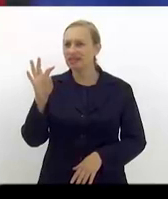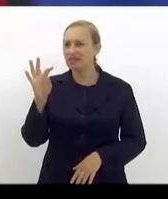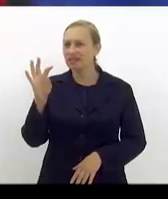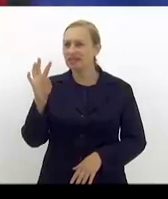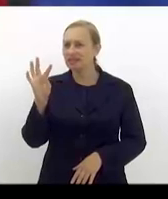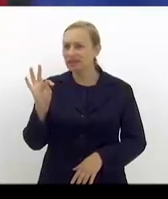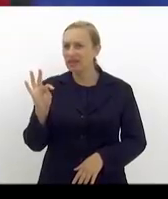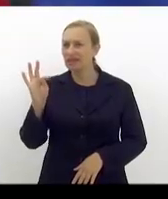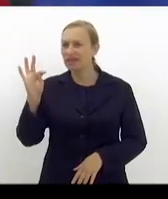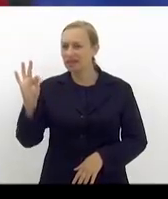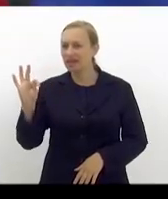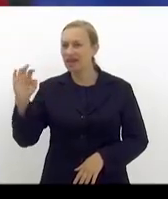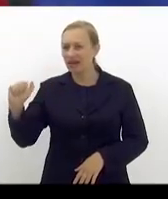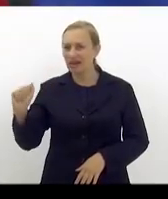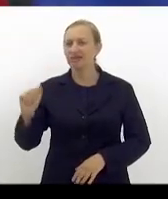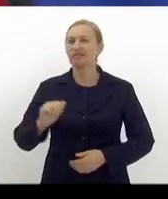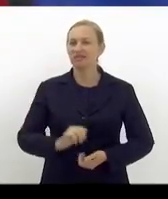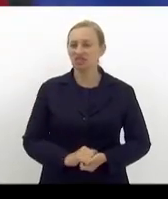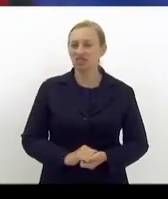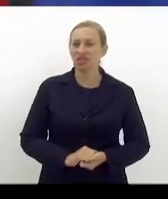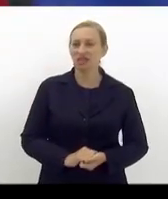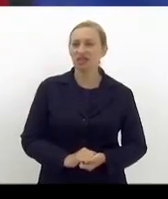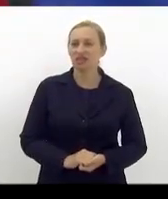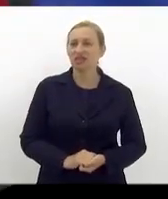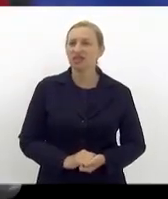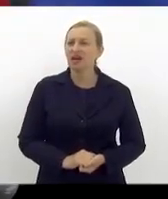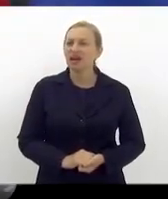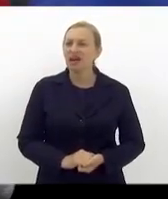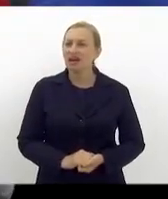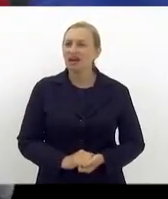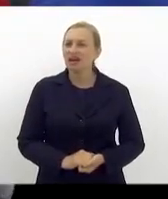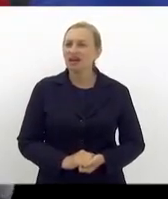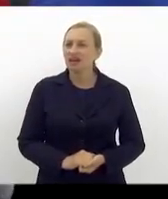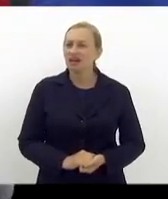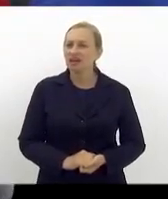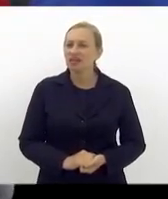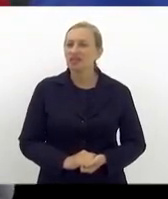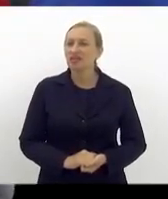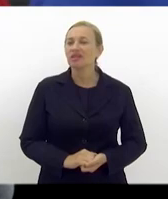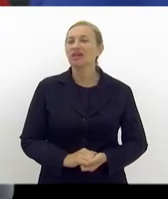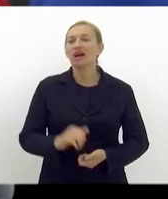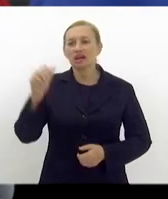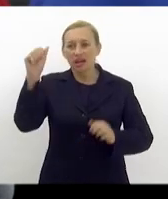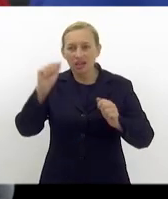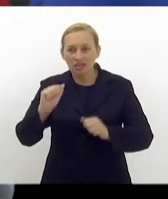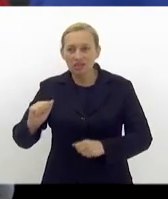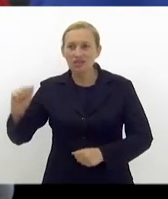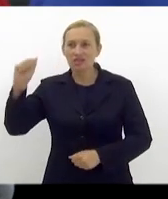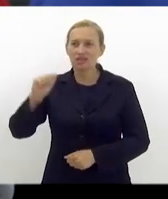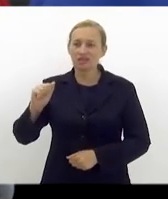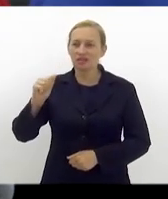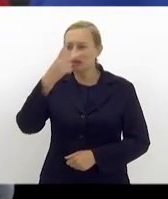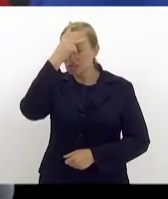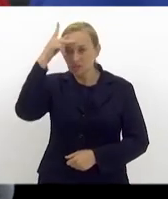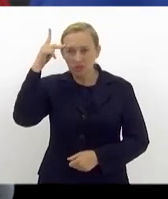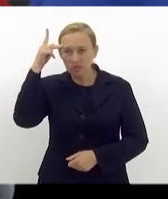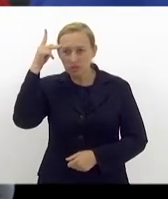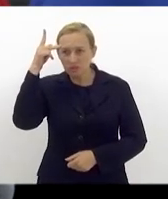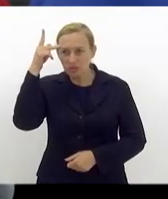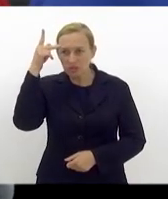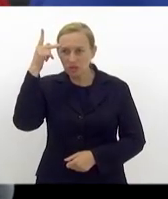é isso mesmo? A pronúncia? É APTA. É. Associação das pessoas